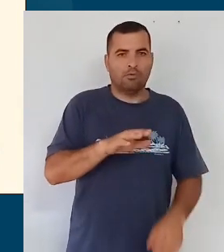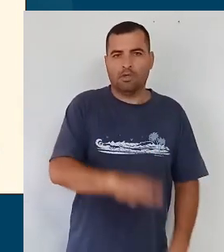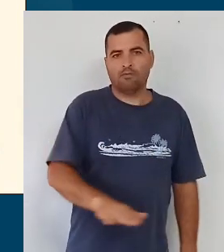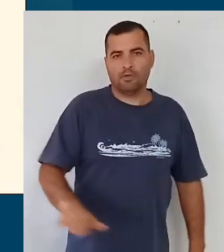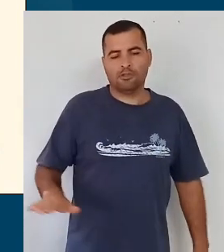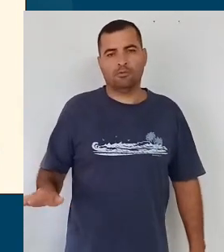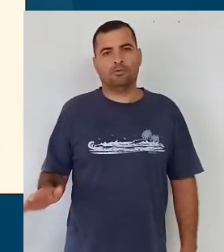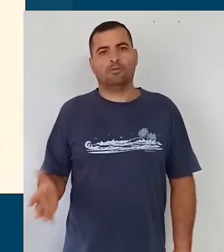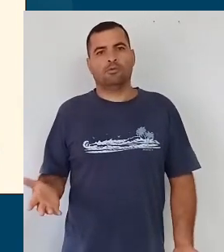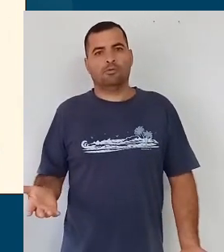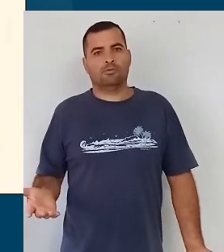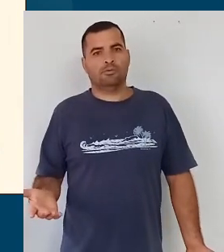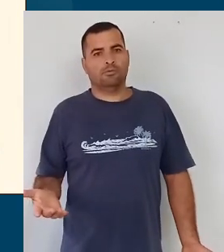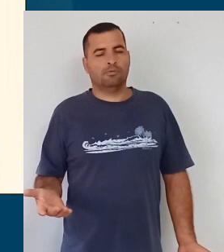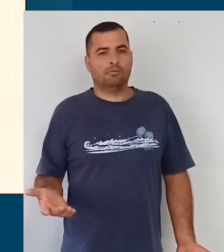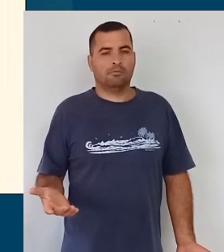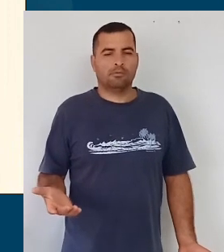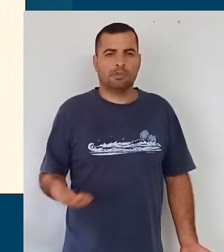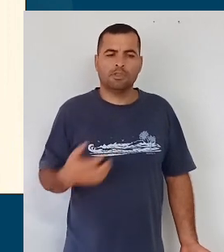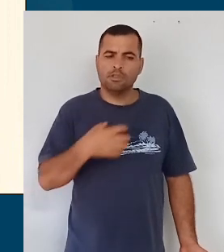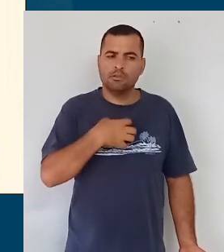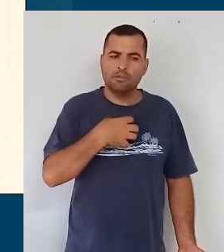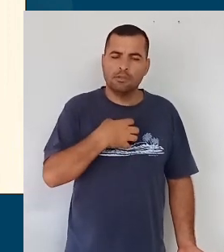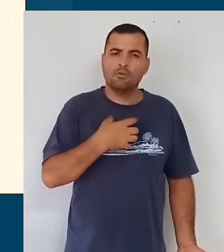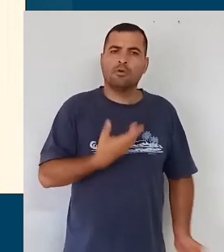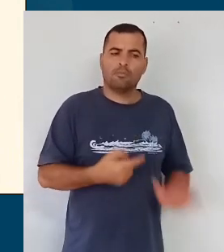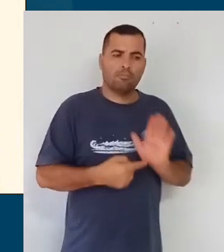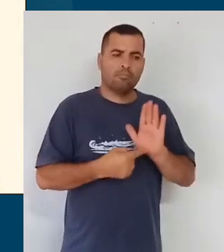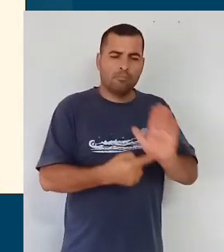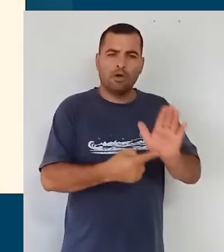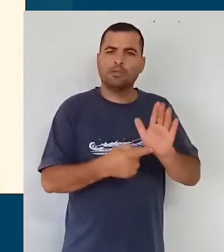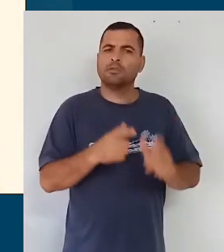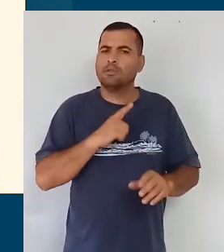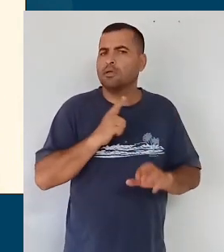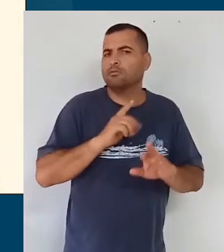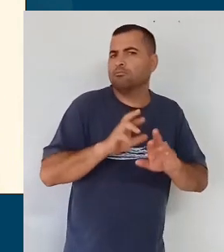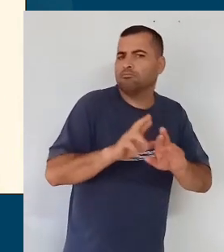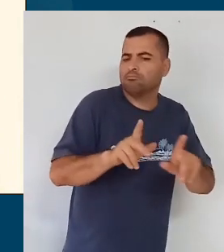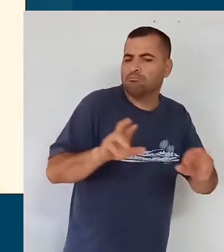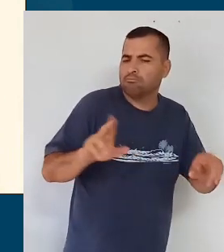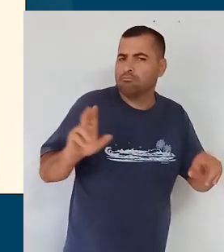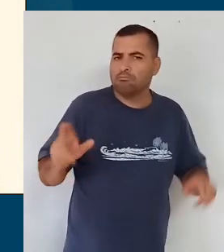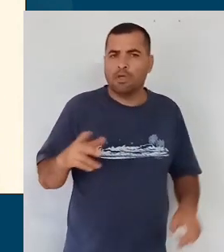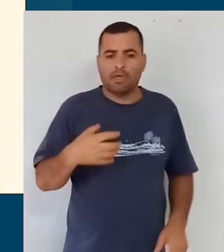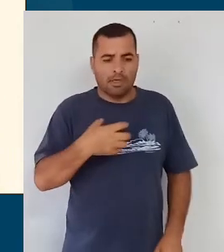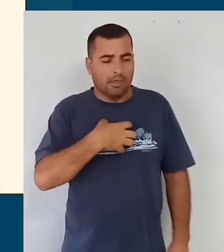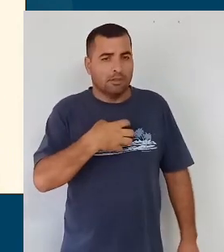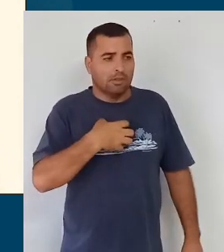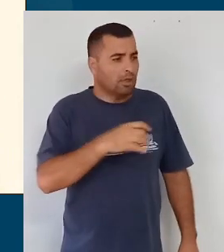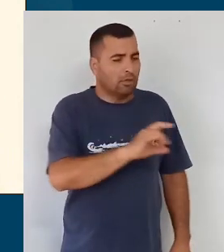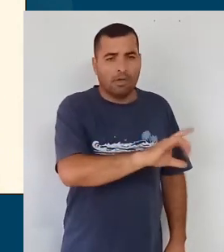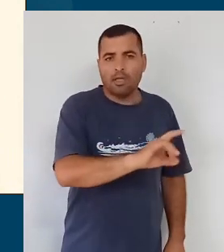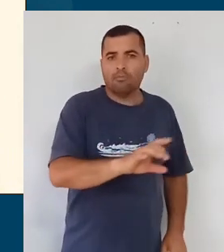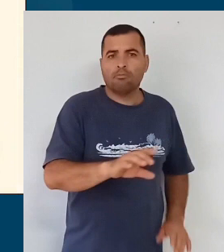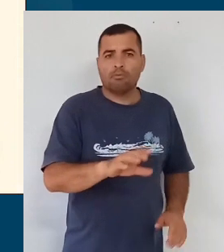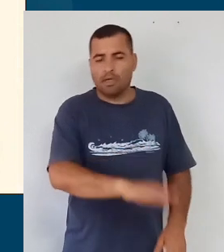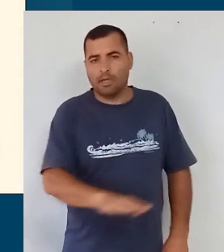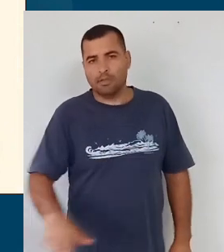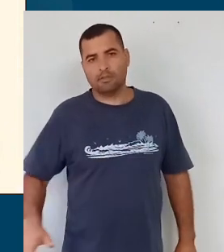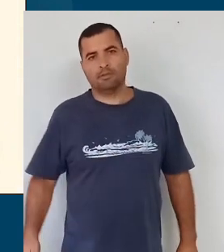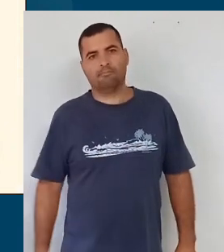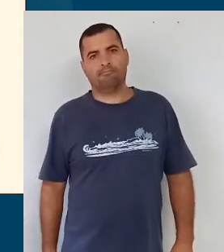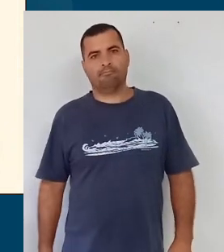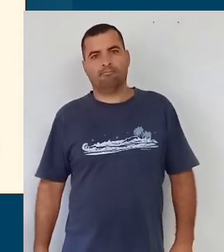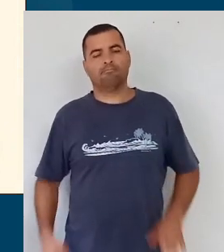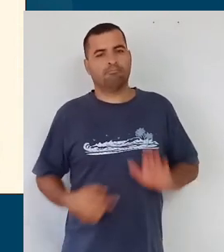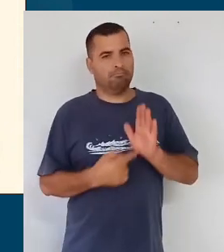essa educação infantil que traz essa diversidade, considera essa diversidade das crianças. Então,